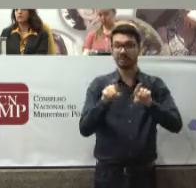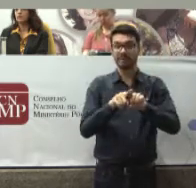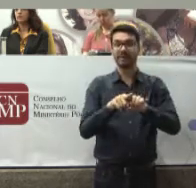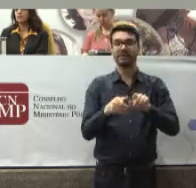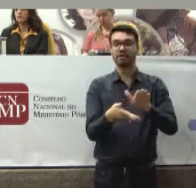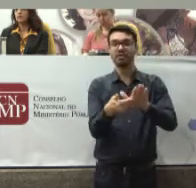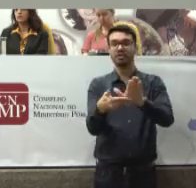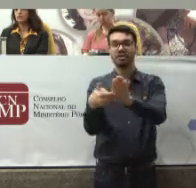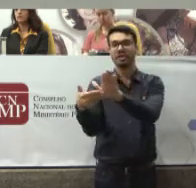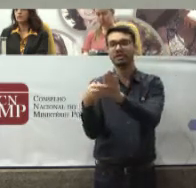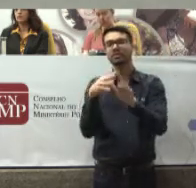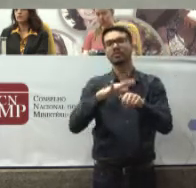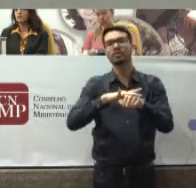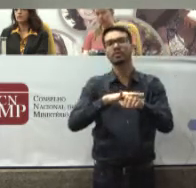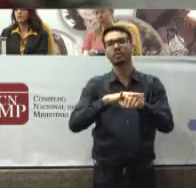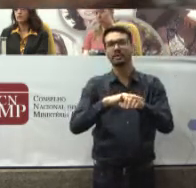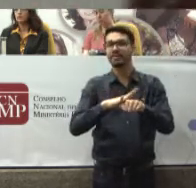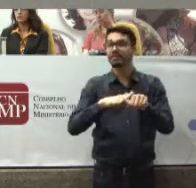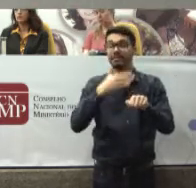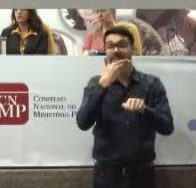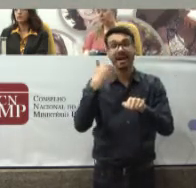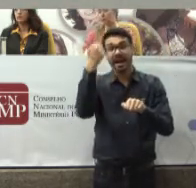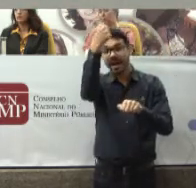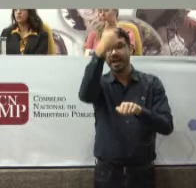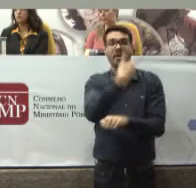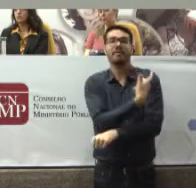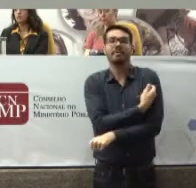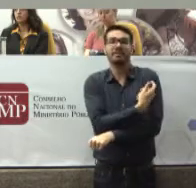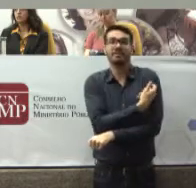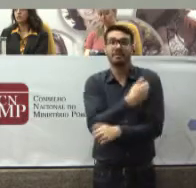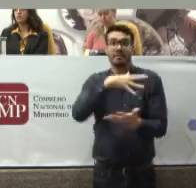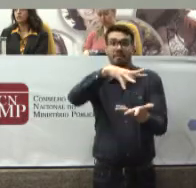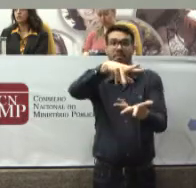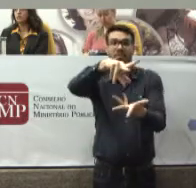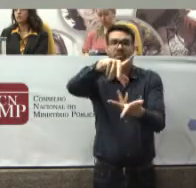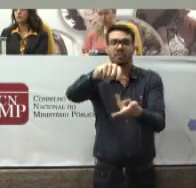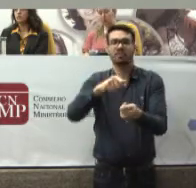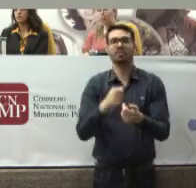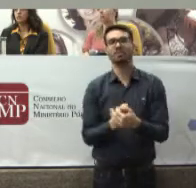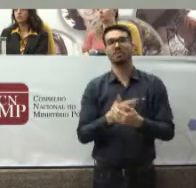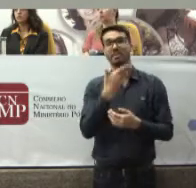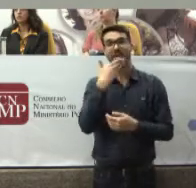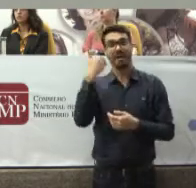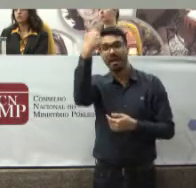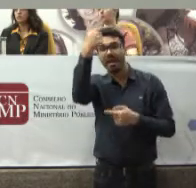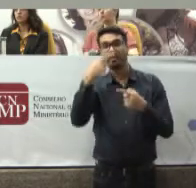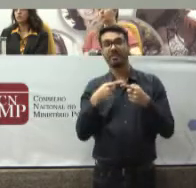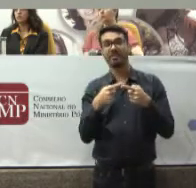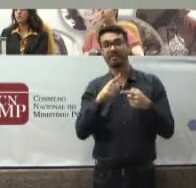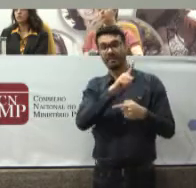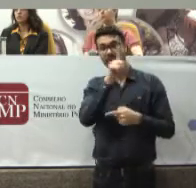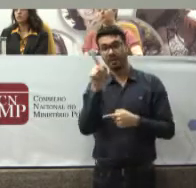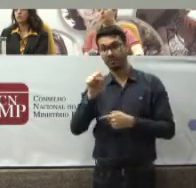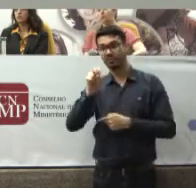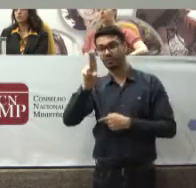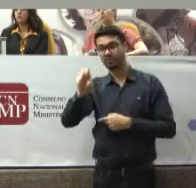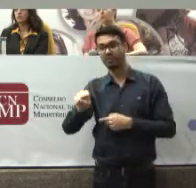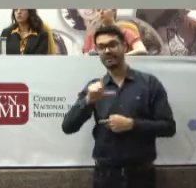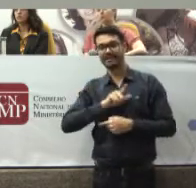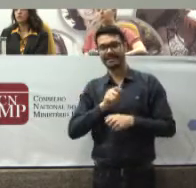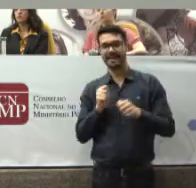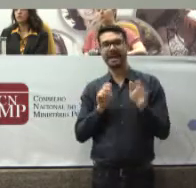doenças É o melhor Sistema De vacinação Pública Do mundo Inclusive Porque ele tem Uma grande